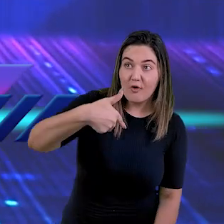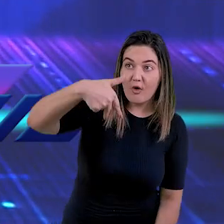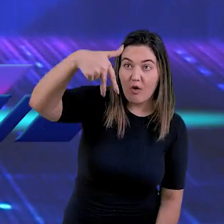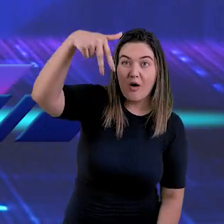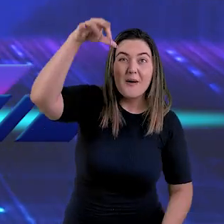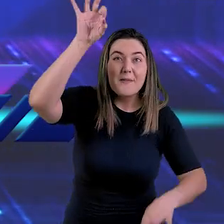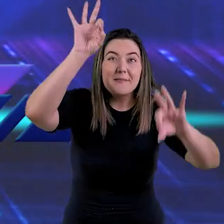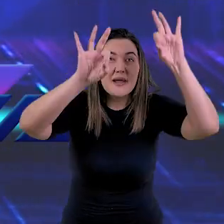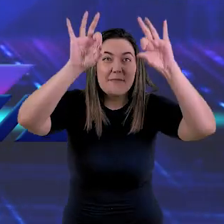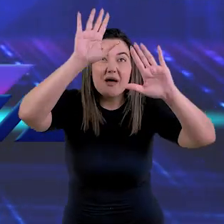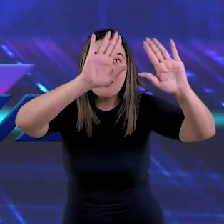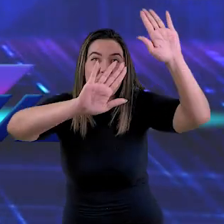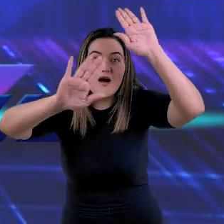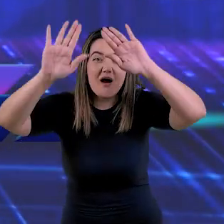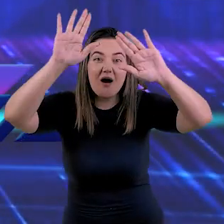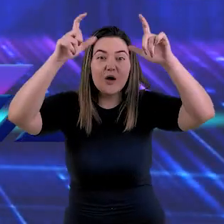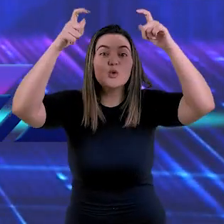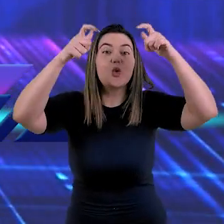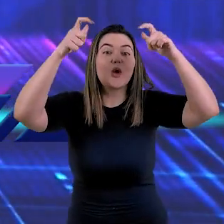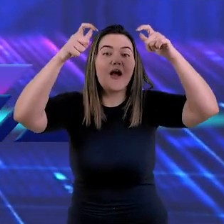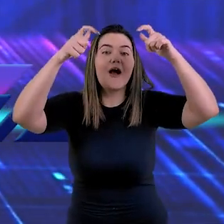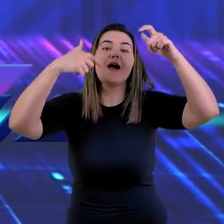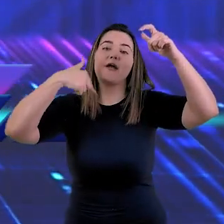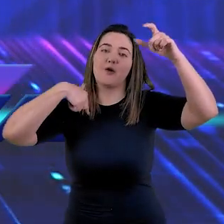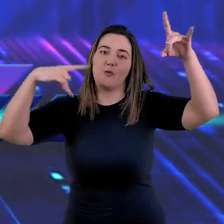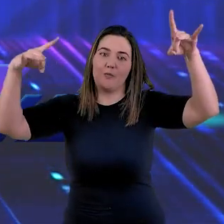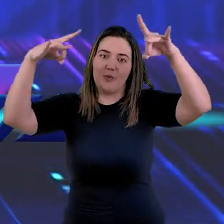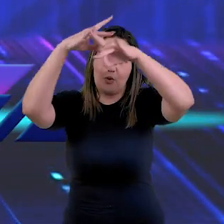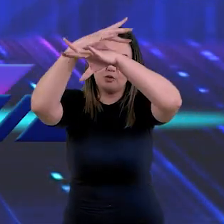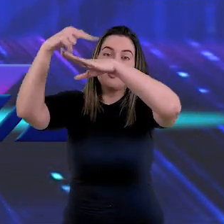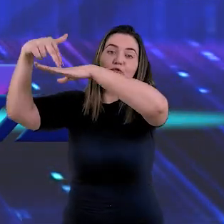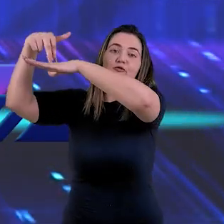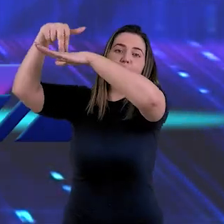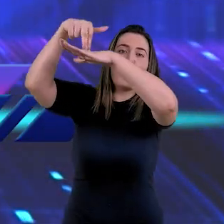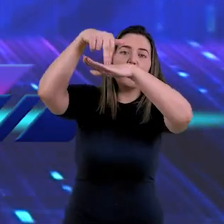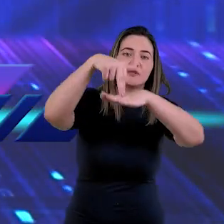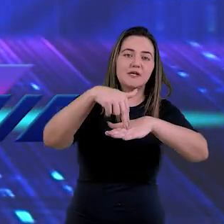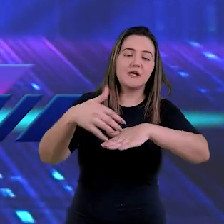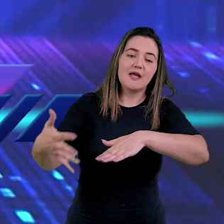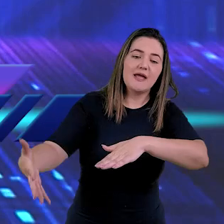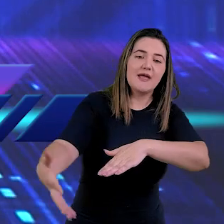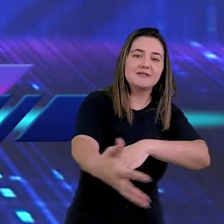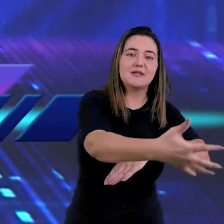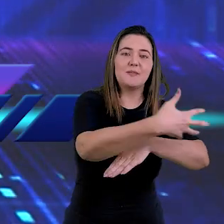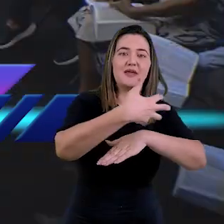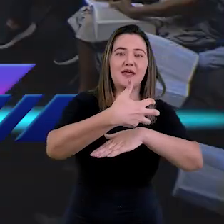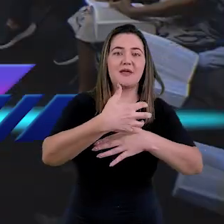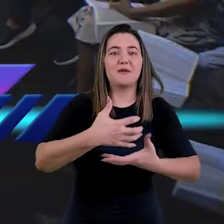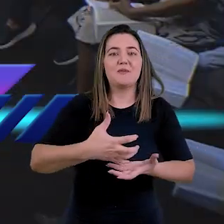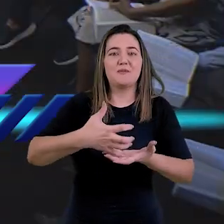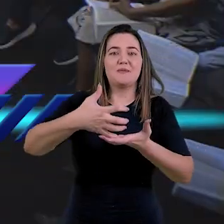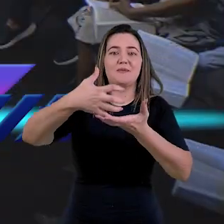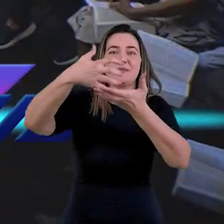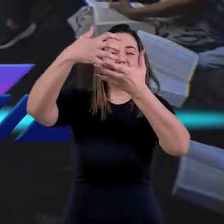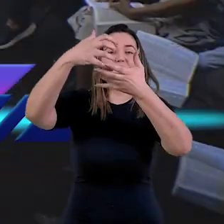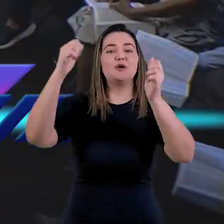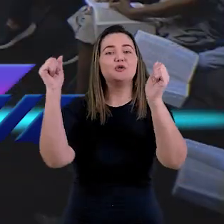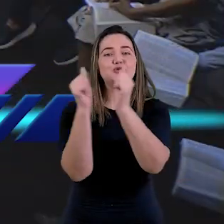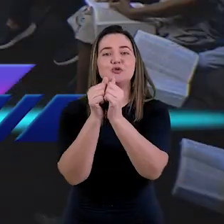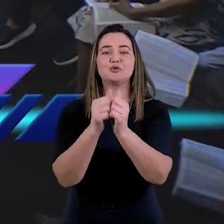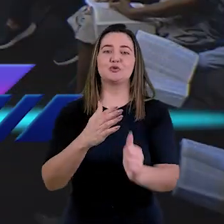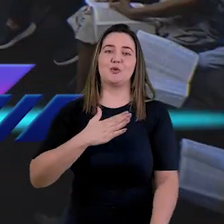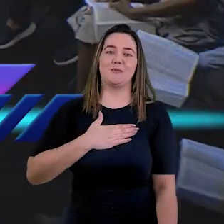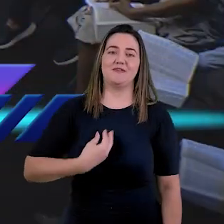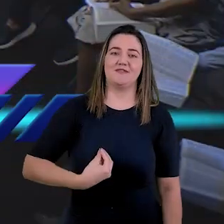e vos preparar lugar, lá na casa do pai, voltarei e vos receberei para mim mesmo para que onde eu